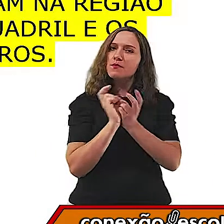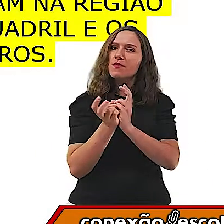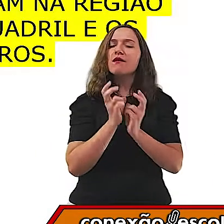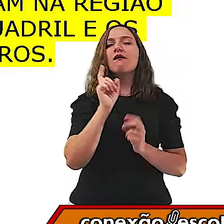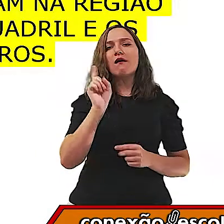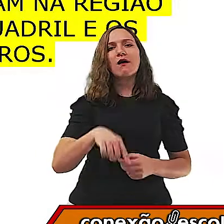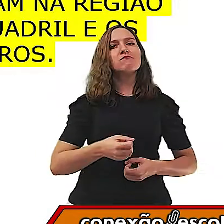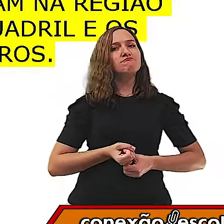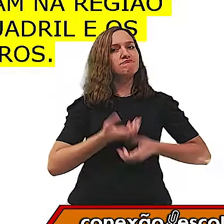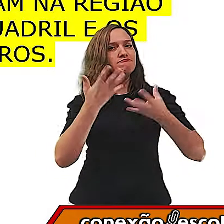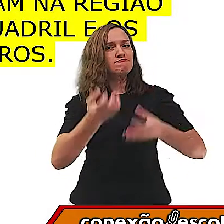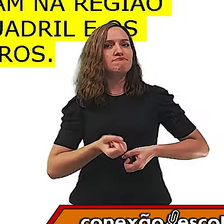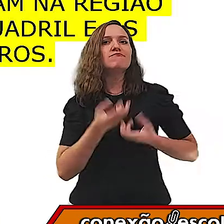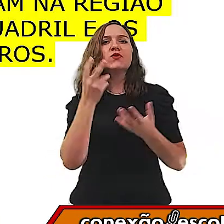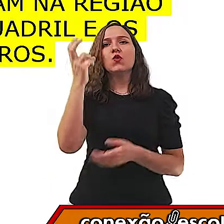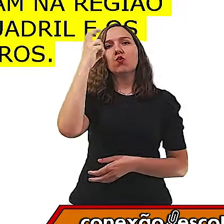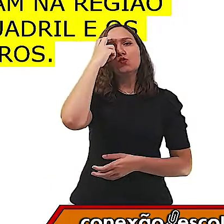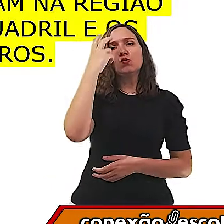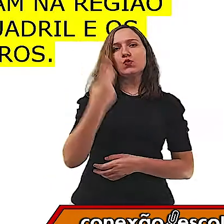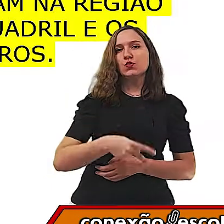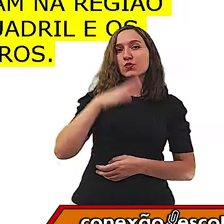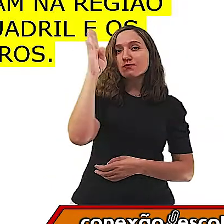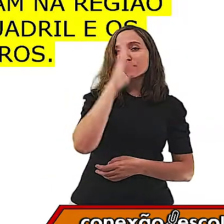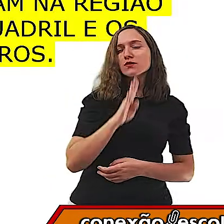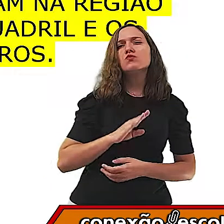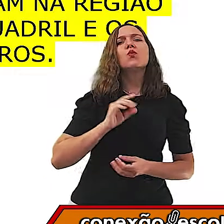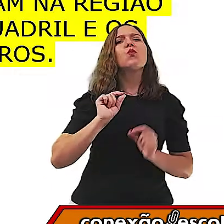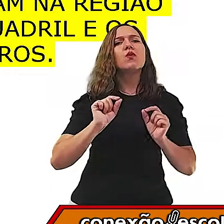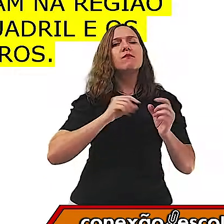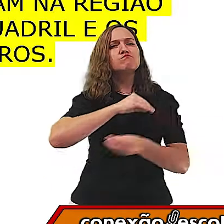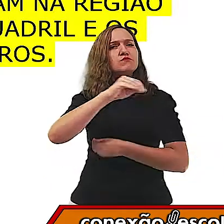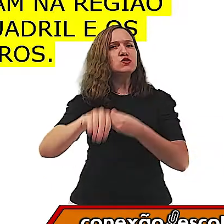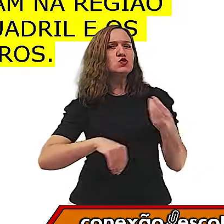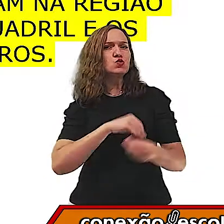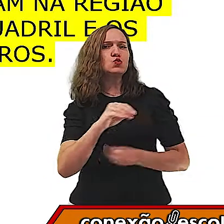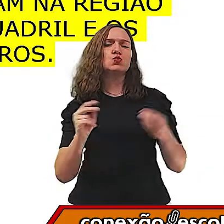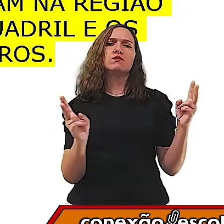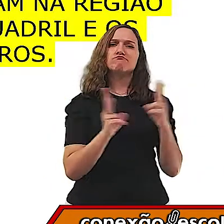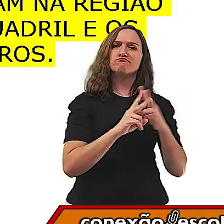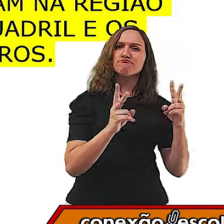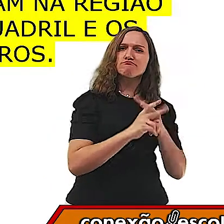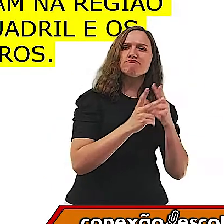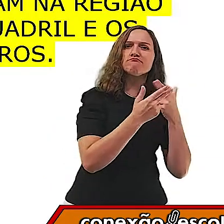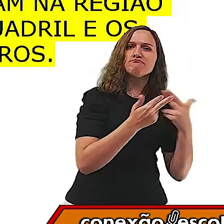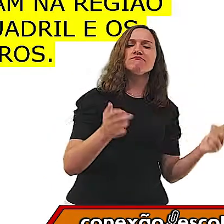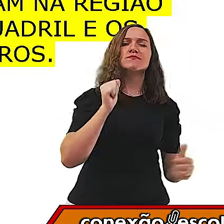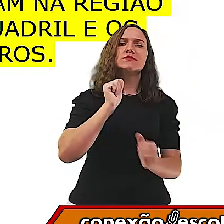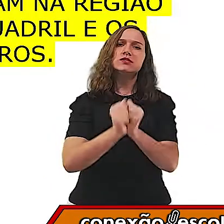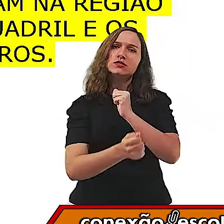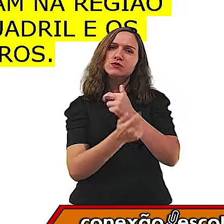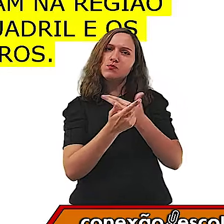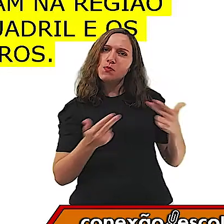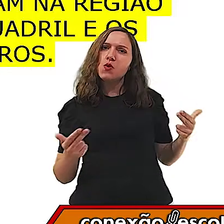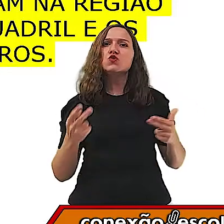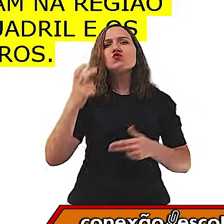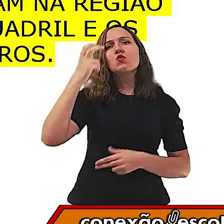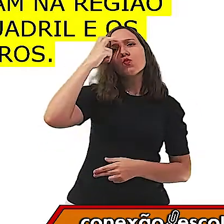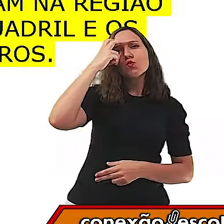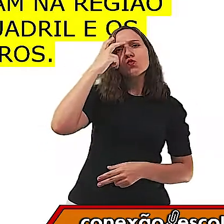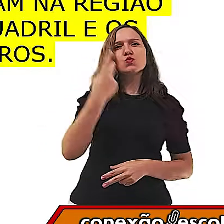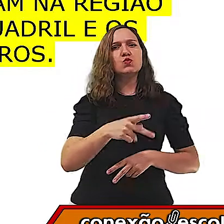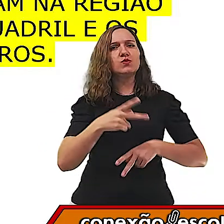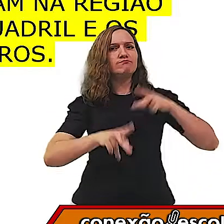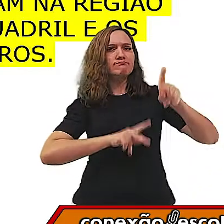brasileira. Então, ela é uma mistura de arte marcial, esporte, cultura